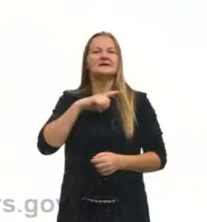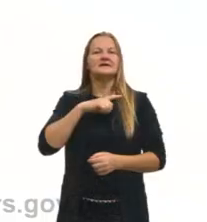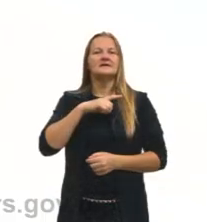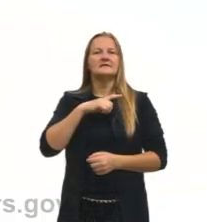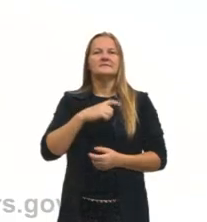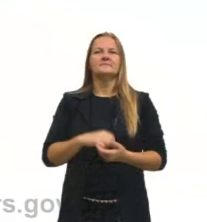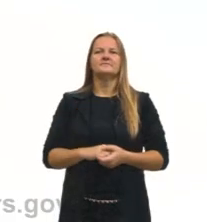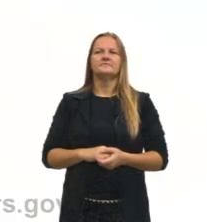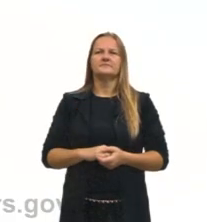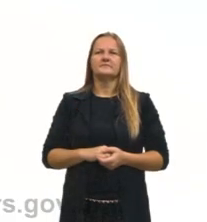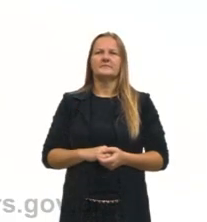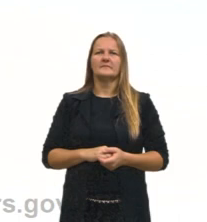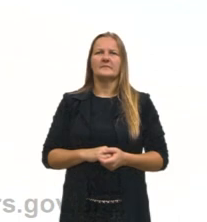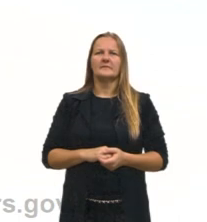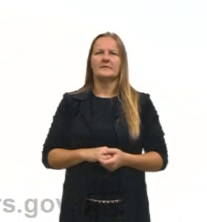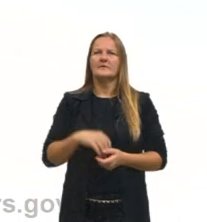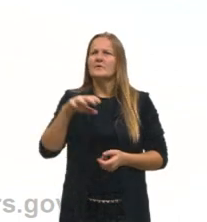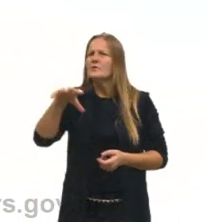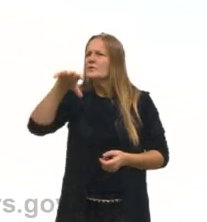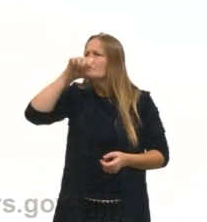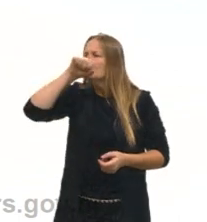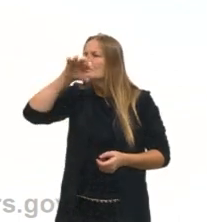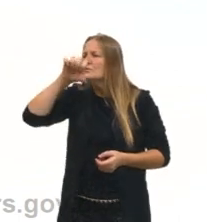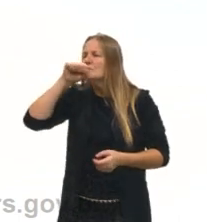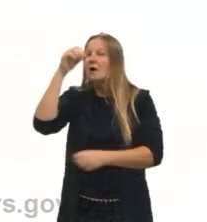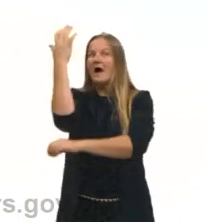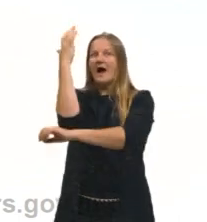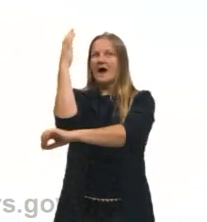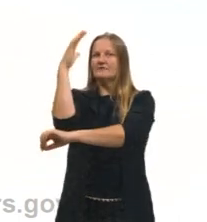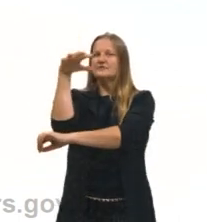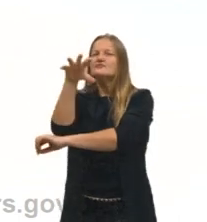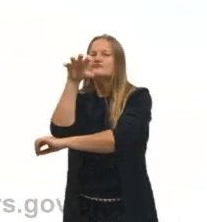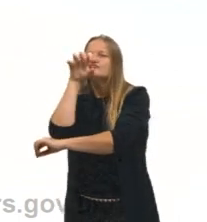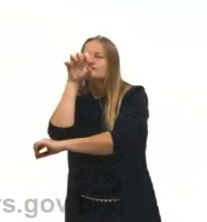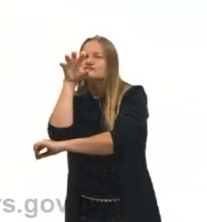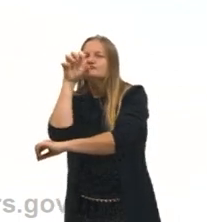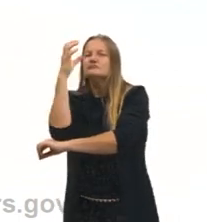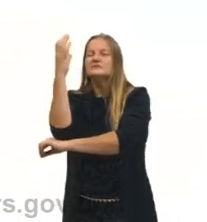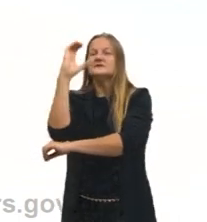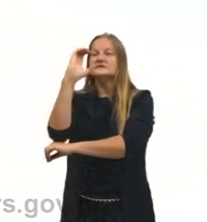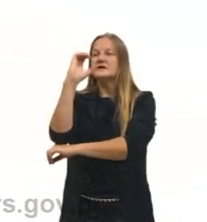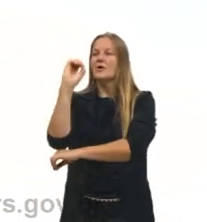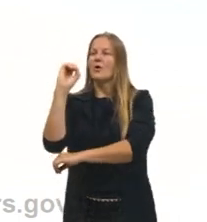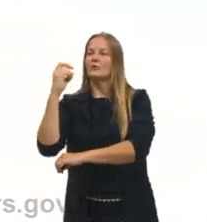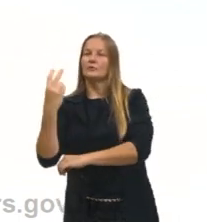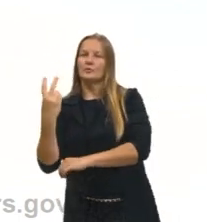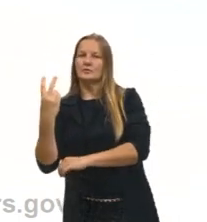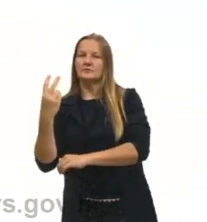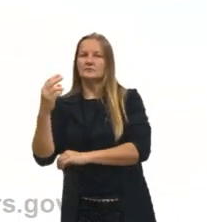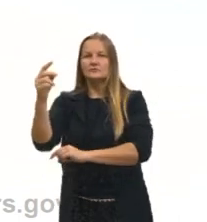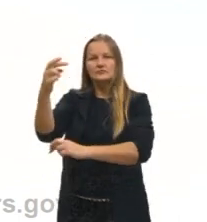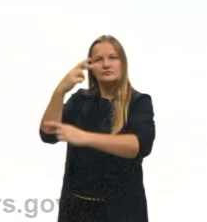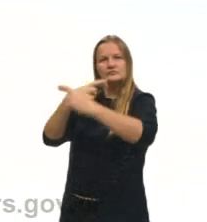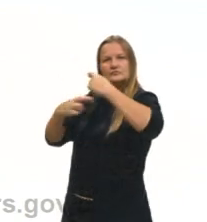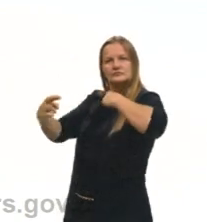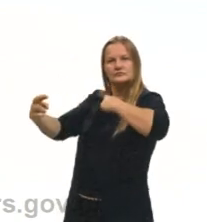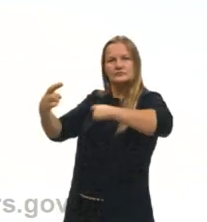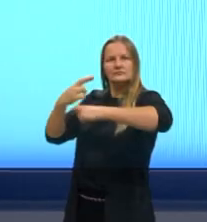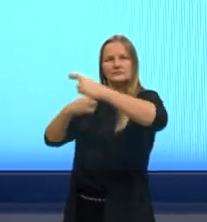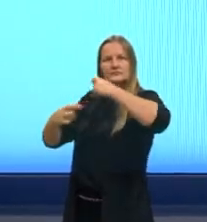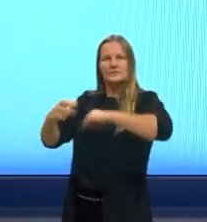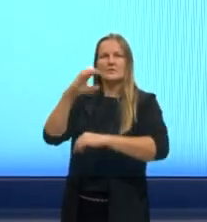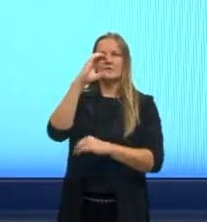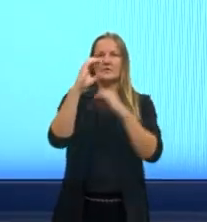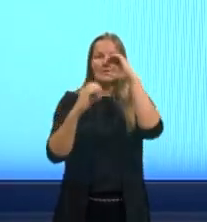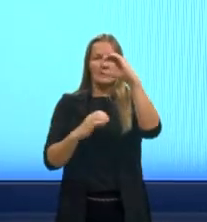né? Que é a respiração das árvores que nós acabamos expelindo na nossa respiração, que é composto por um átomo de